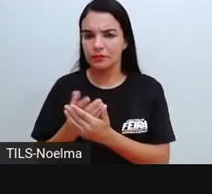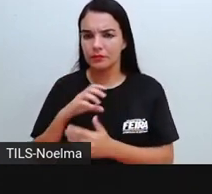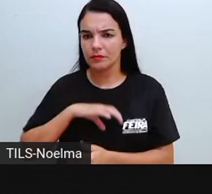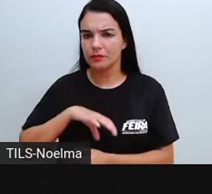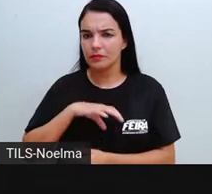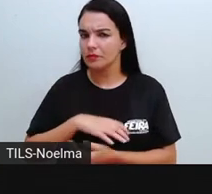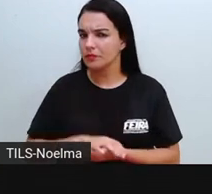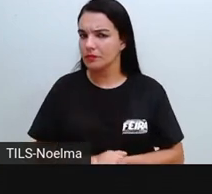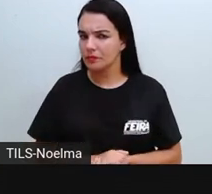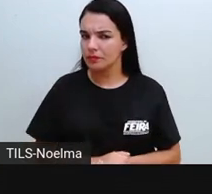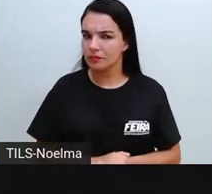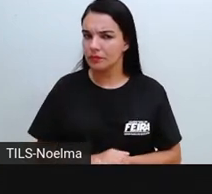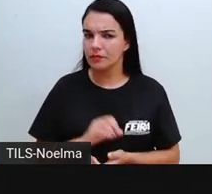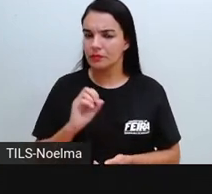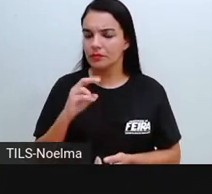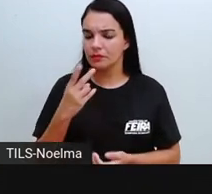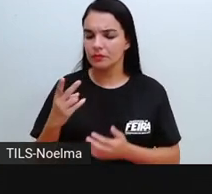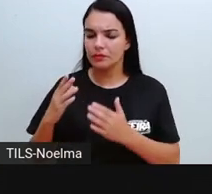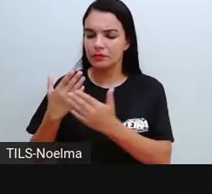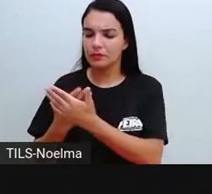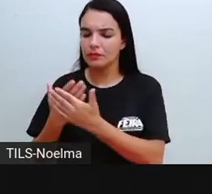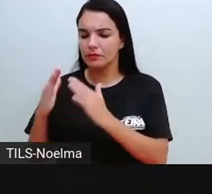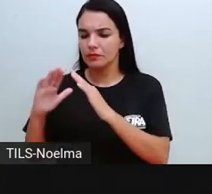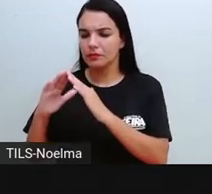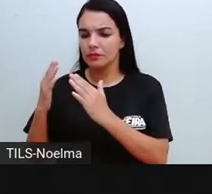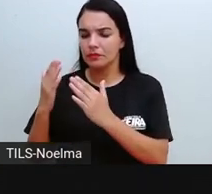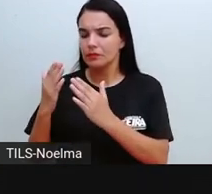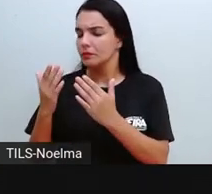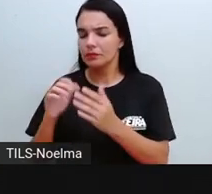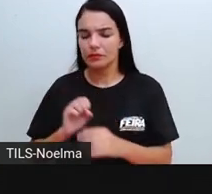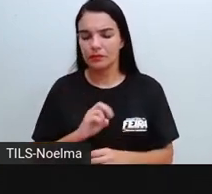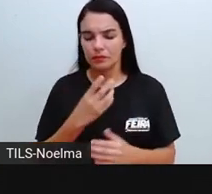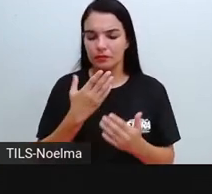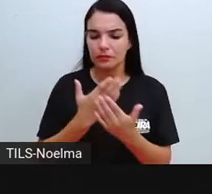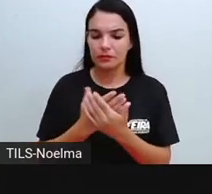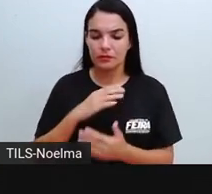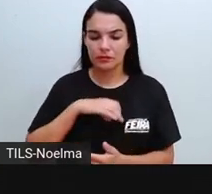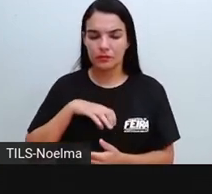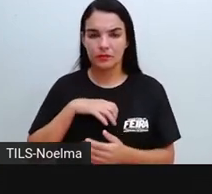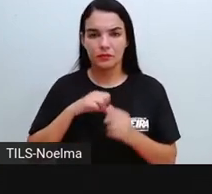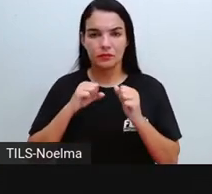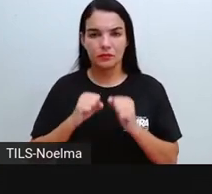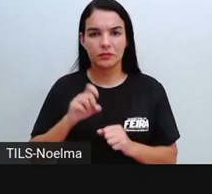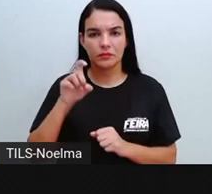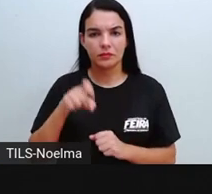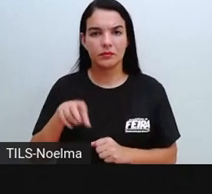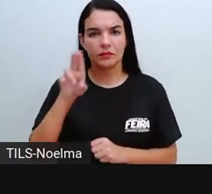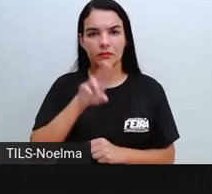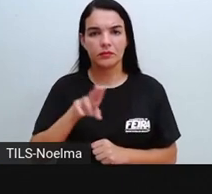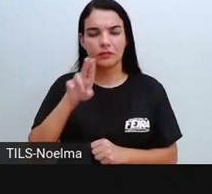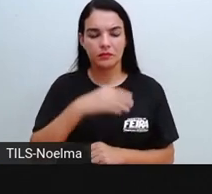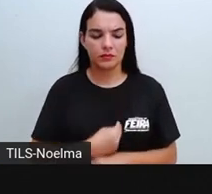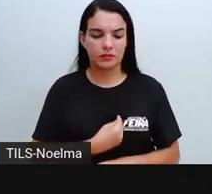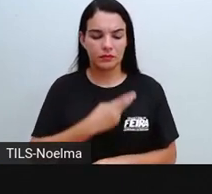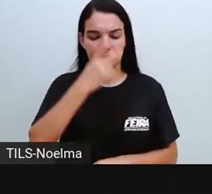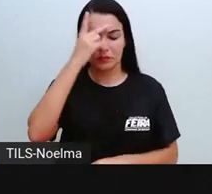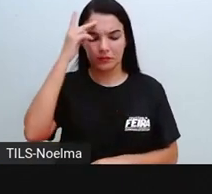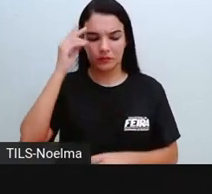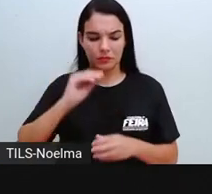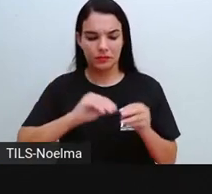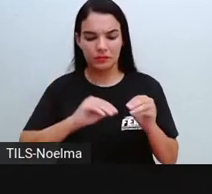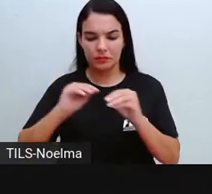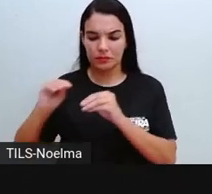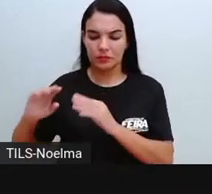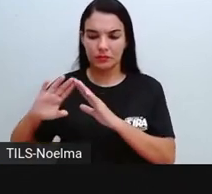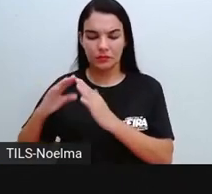Ou, as aulas de português podem ser úteis à vida da pessoa fora da escola? Então as perguntas passeiam, não é?